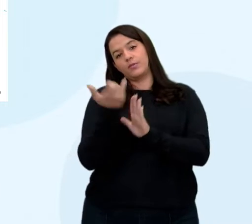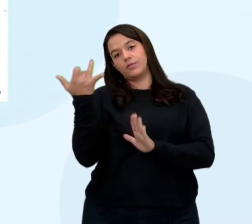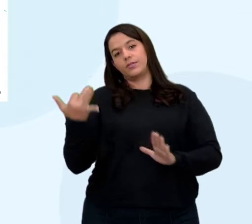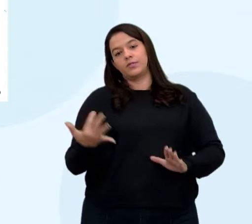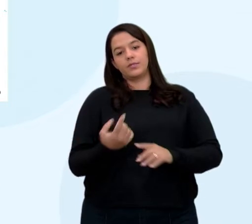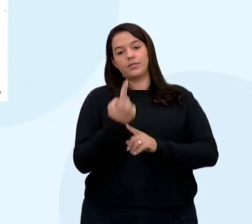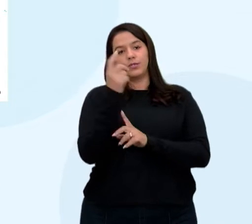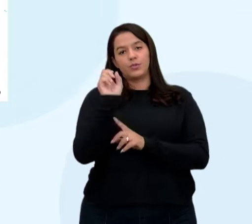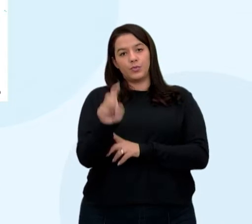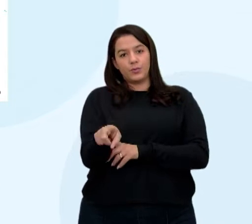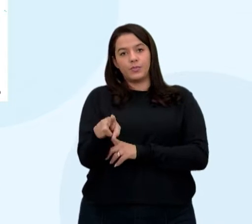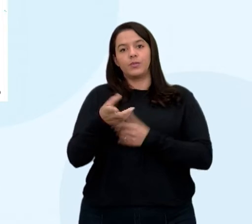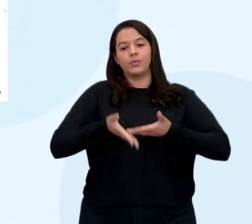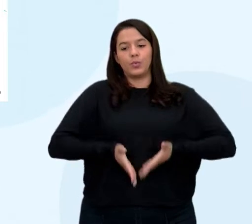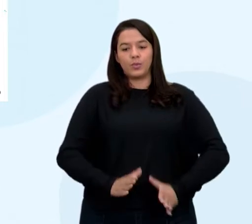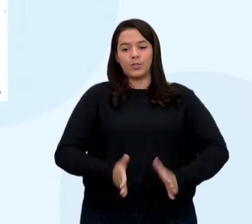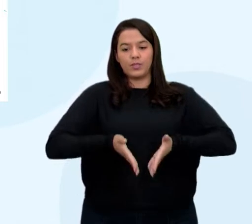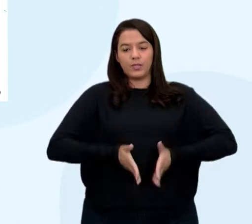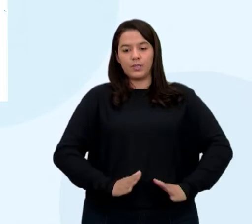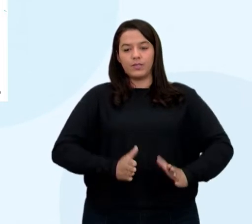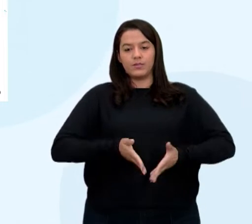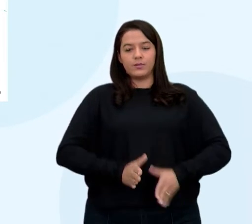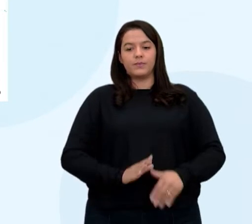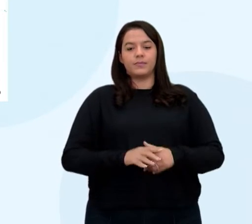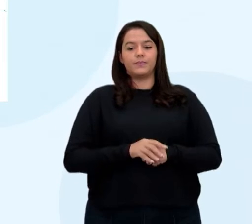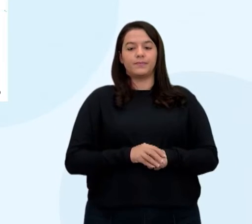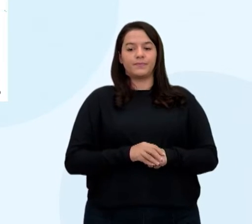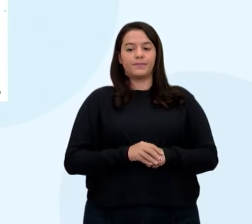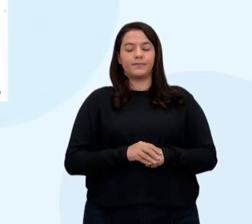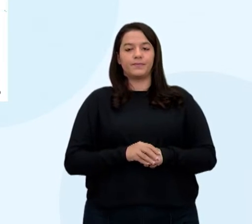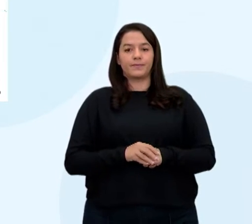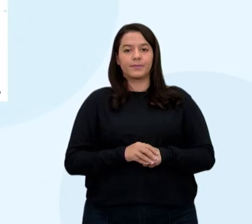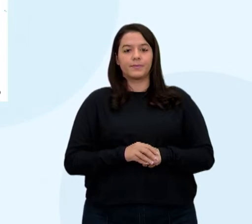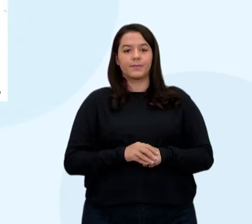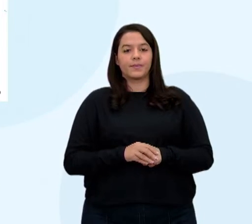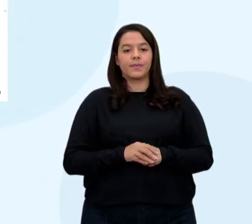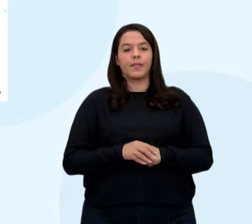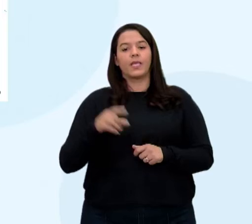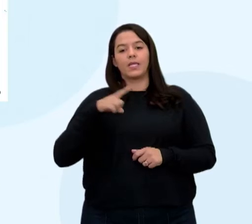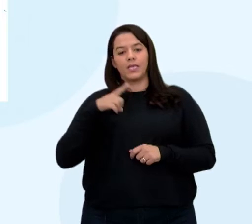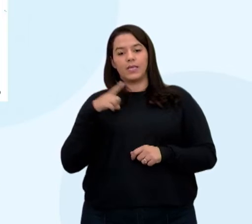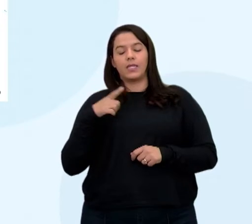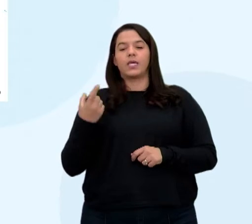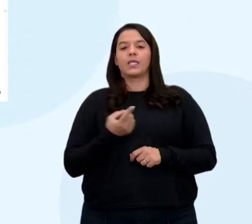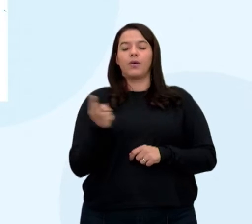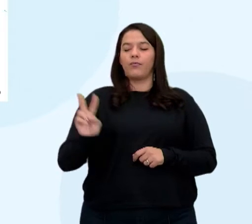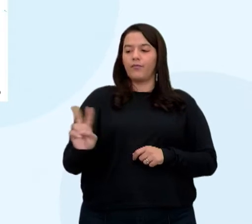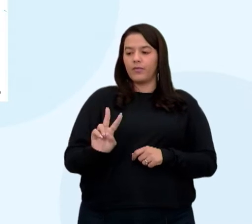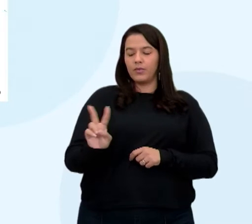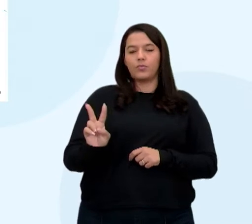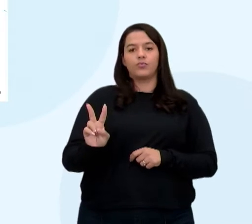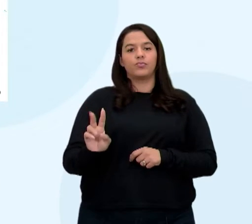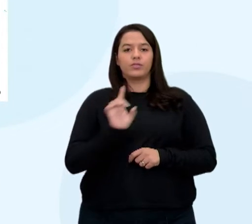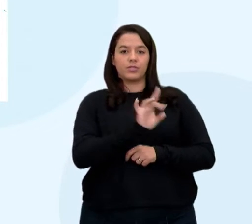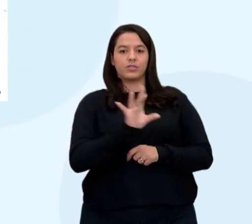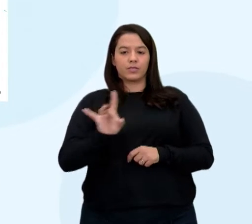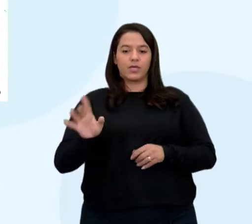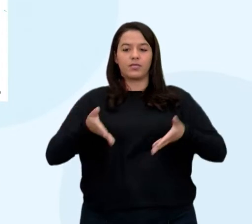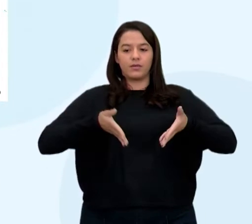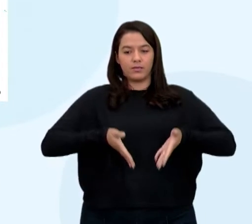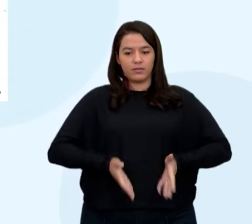de mil nascidos. Então, tanto o valor X por nascimento.